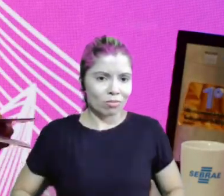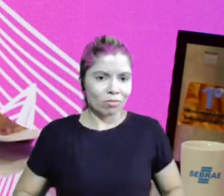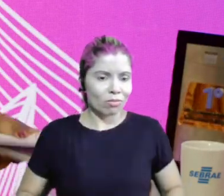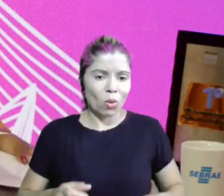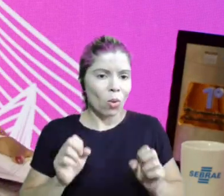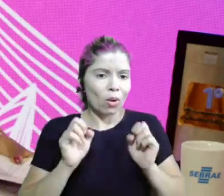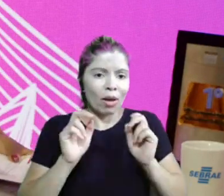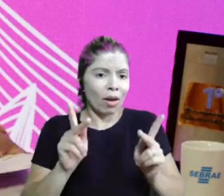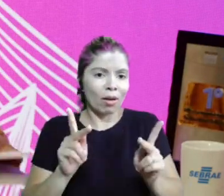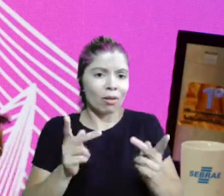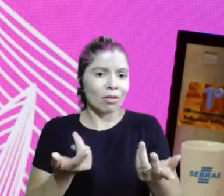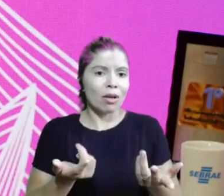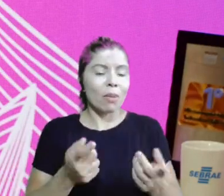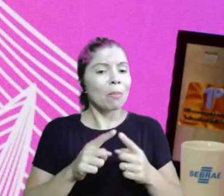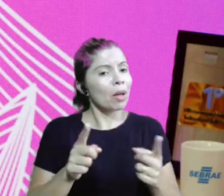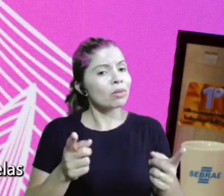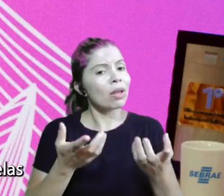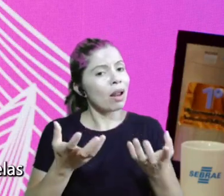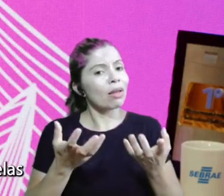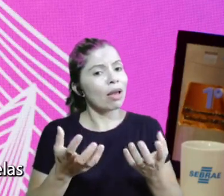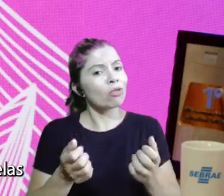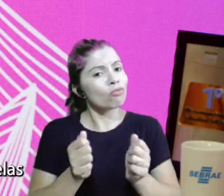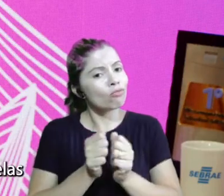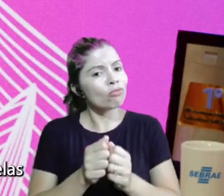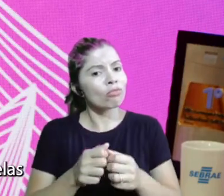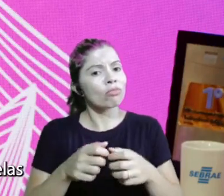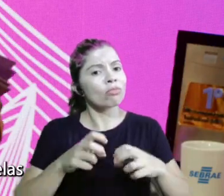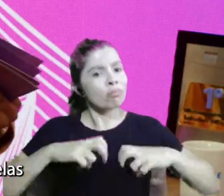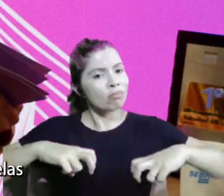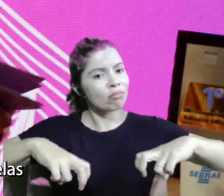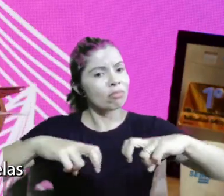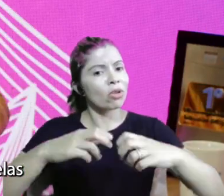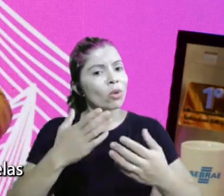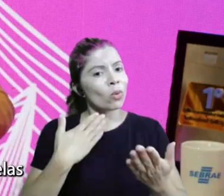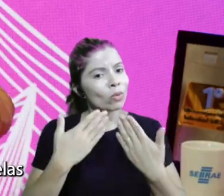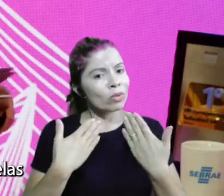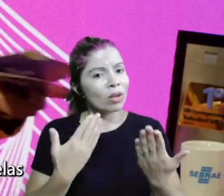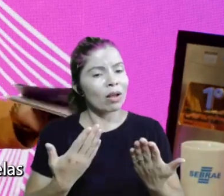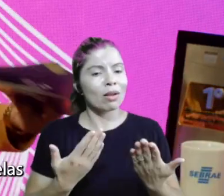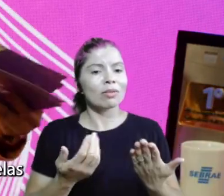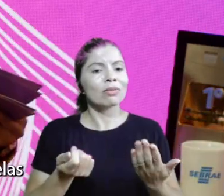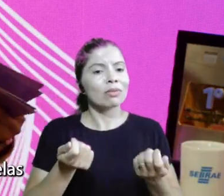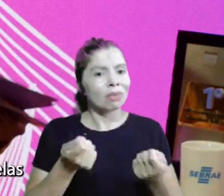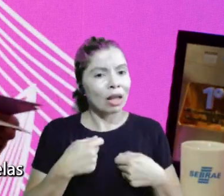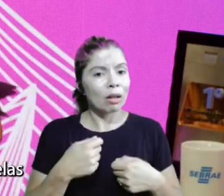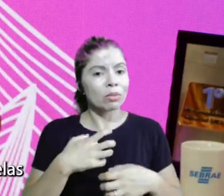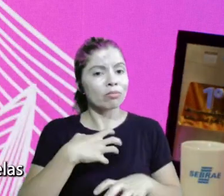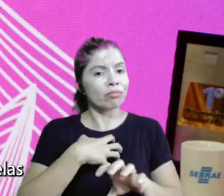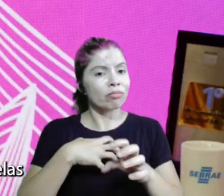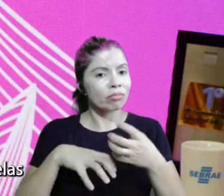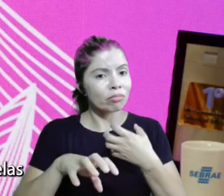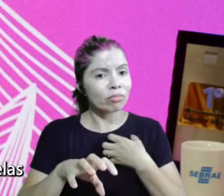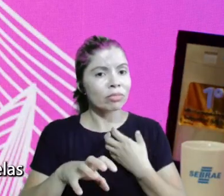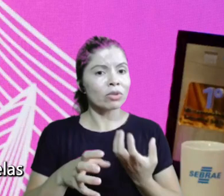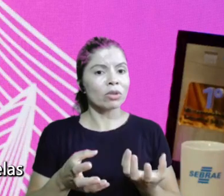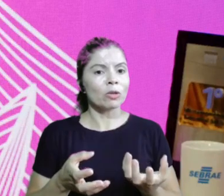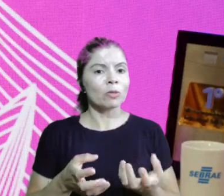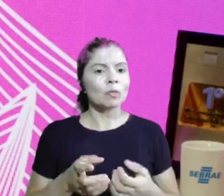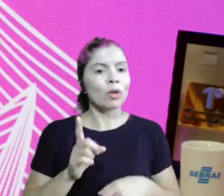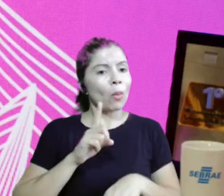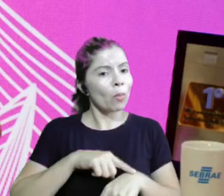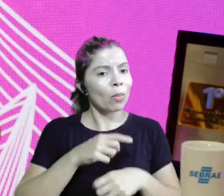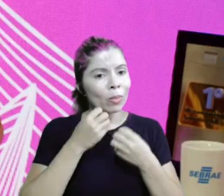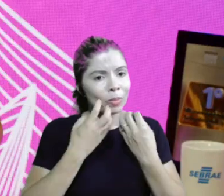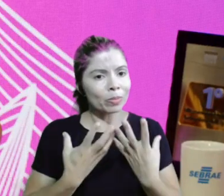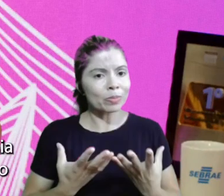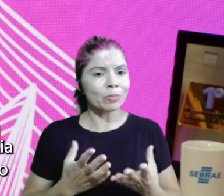cliente da saia. E tá tudo certo. Mas ela tem ali, você tem a condição de proporcionar pra elas